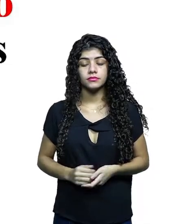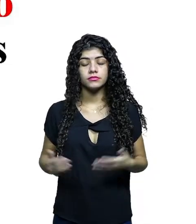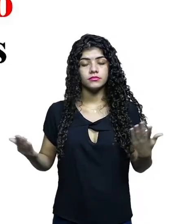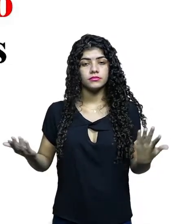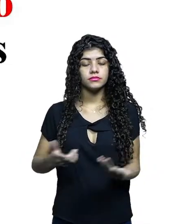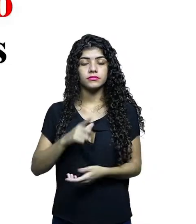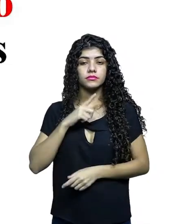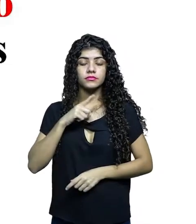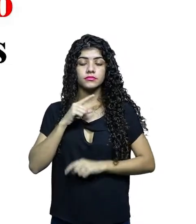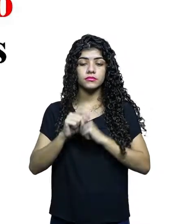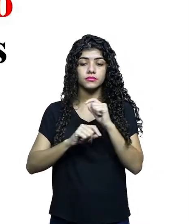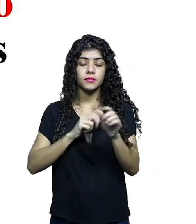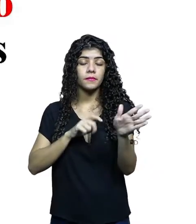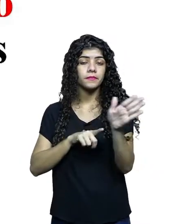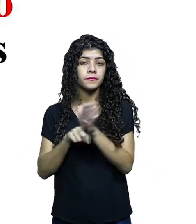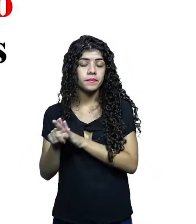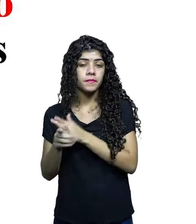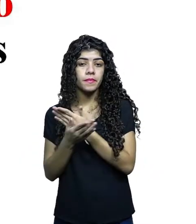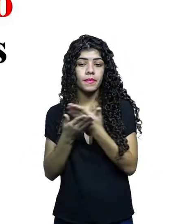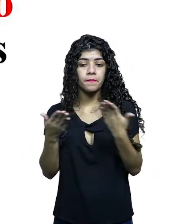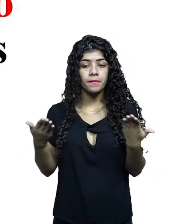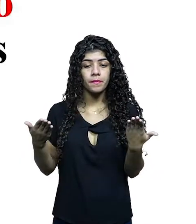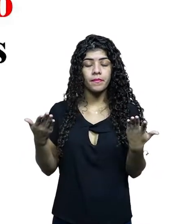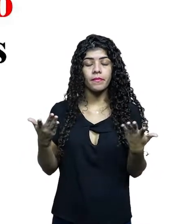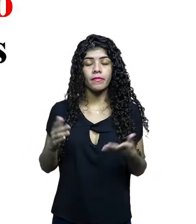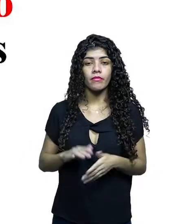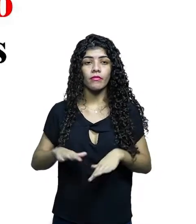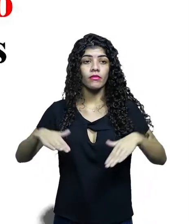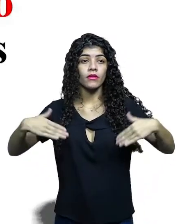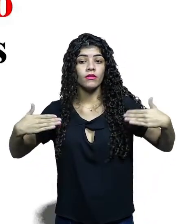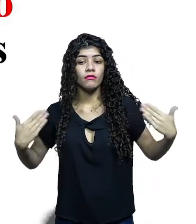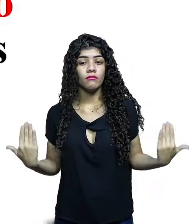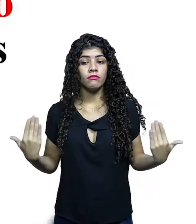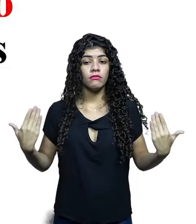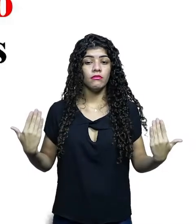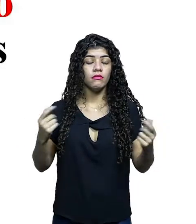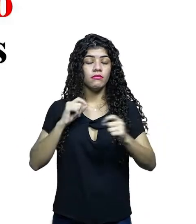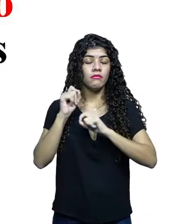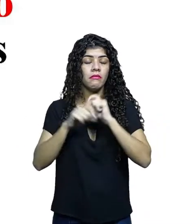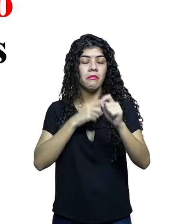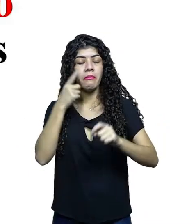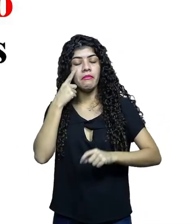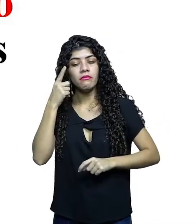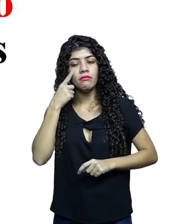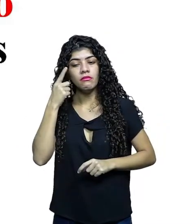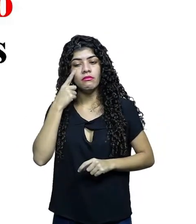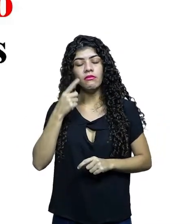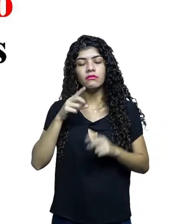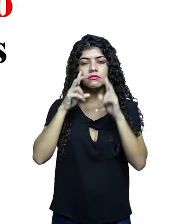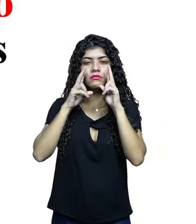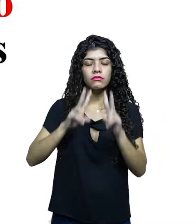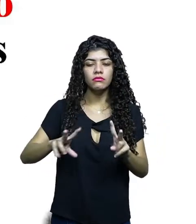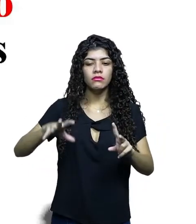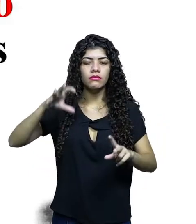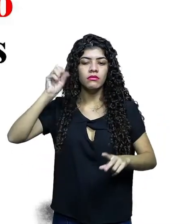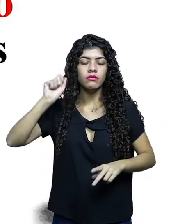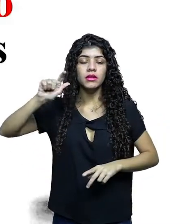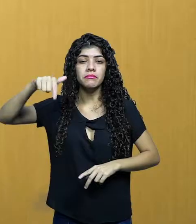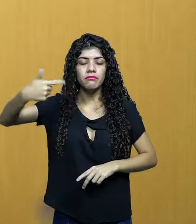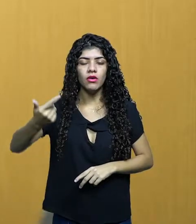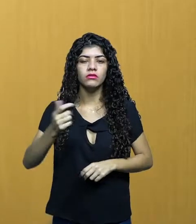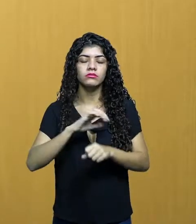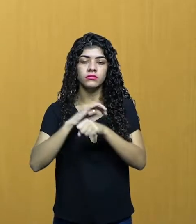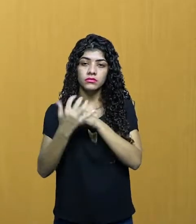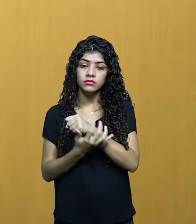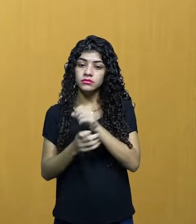tem uma pergunta que fica no ar, né? Quais as perspectivas para o mercado audiovisual pós